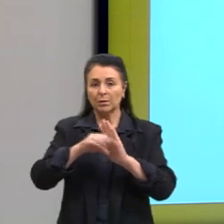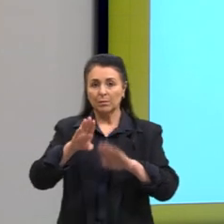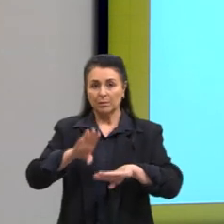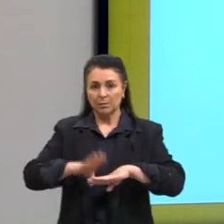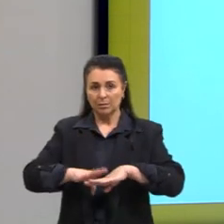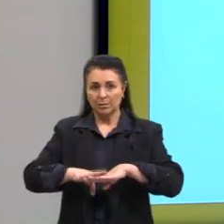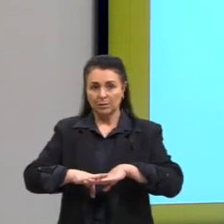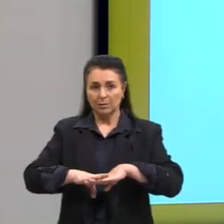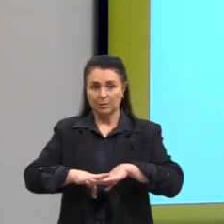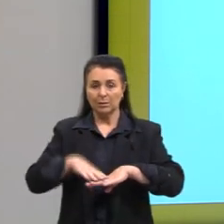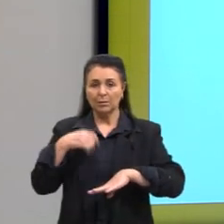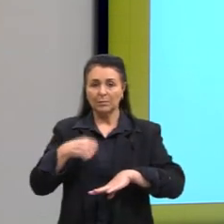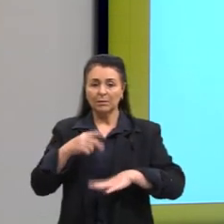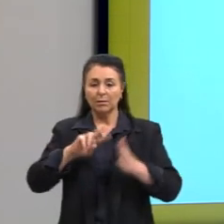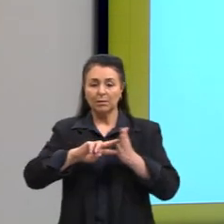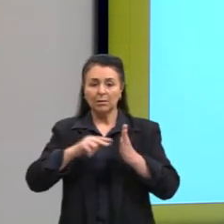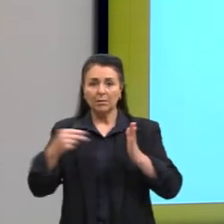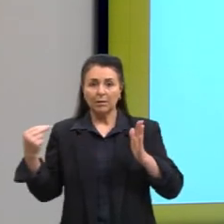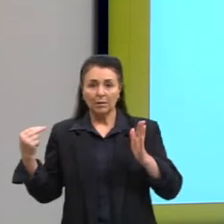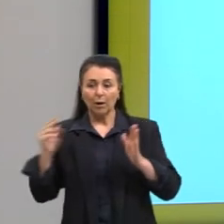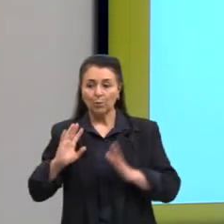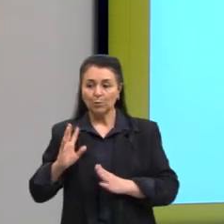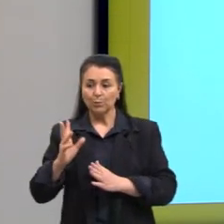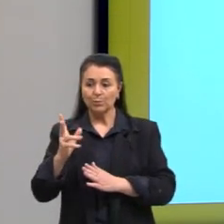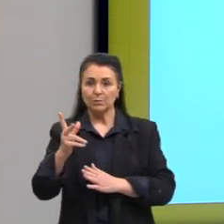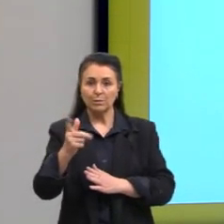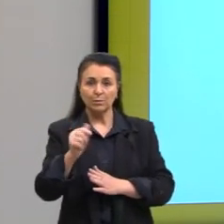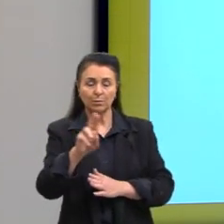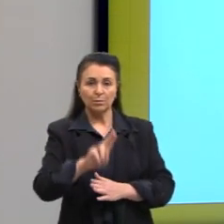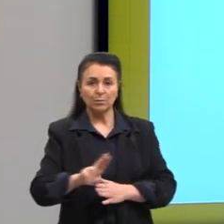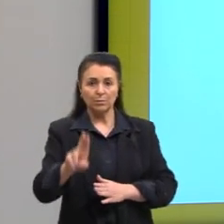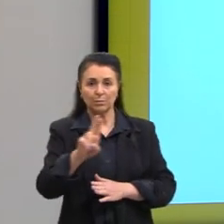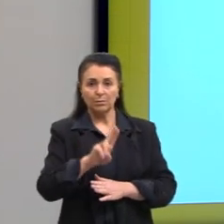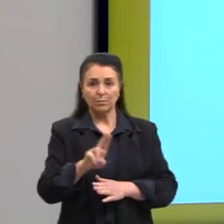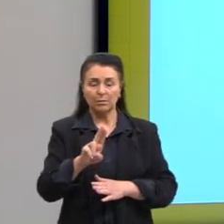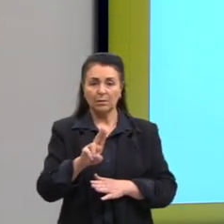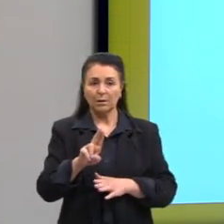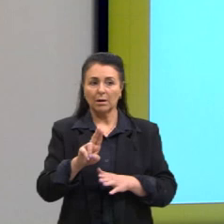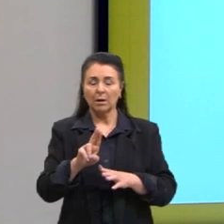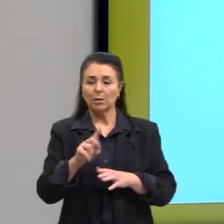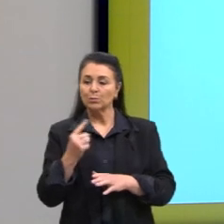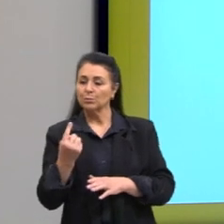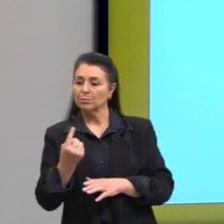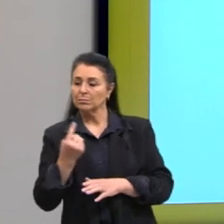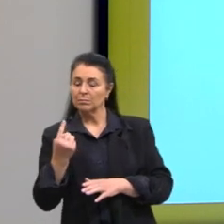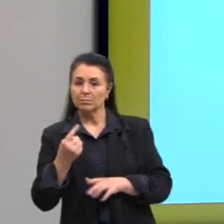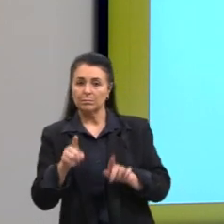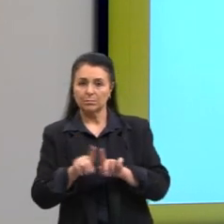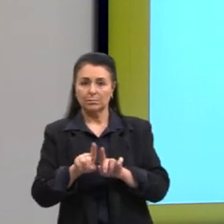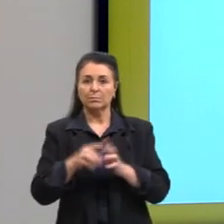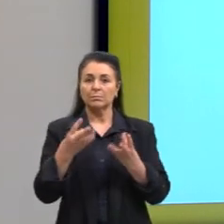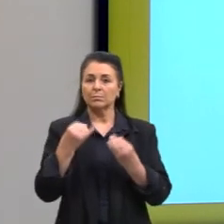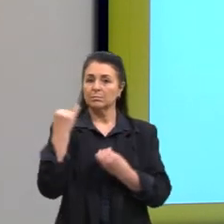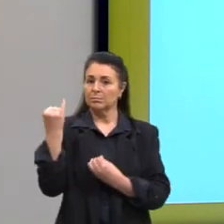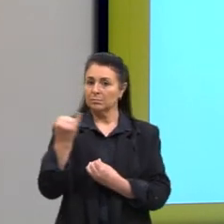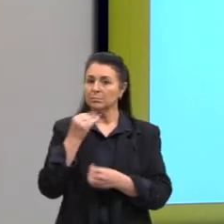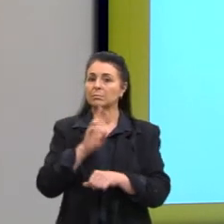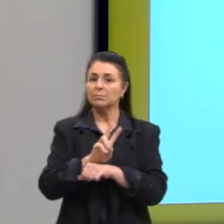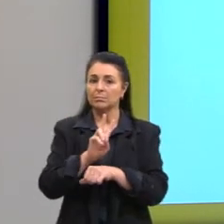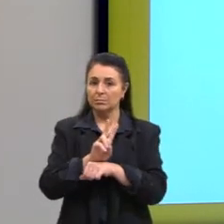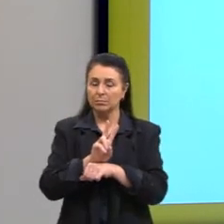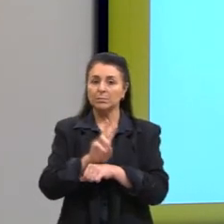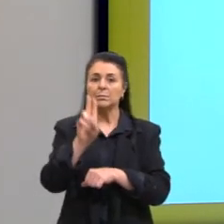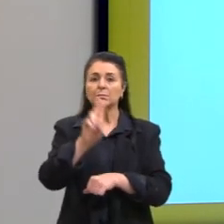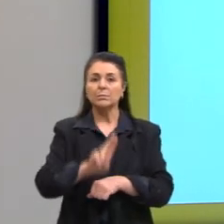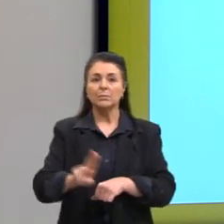que tem que interpretar os dados, certo? Utilizar as mesmas unidades, muito importante. E